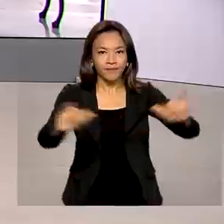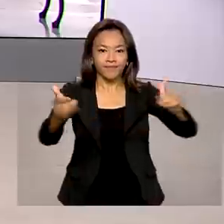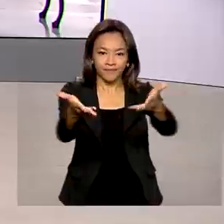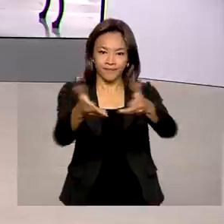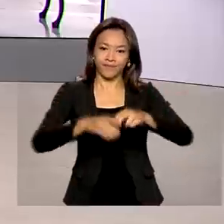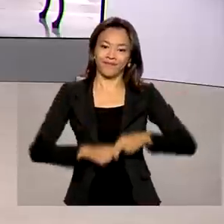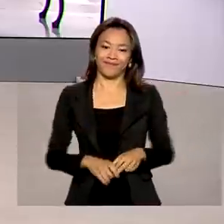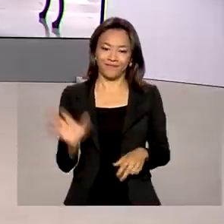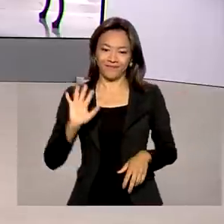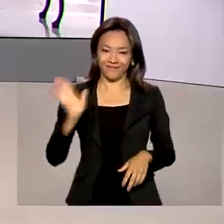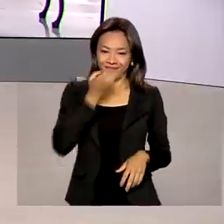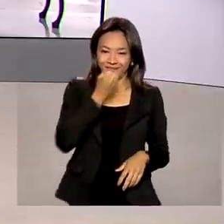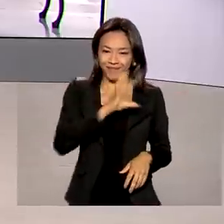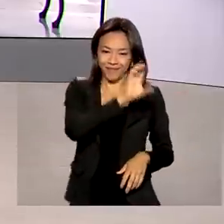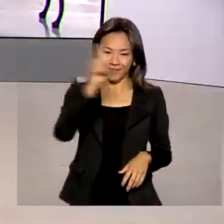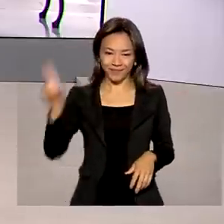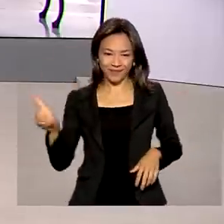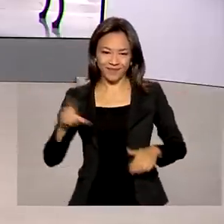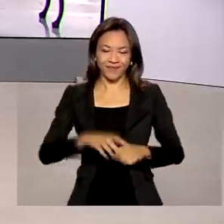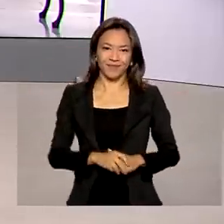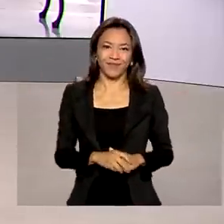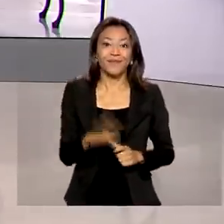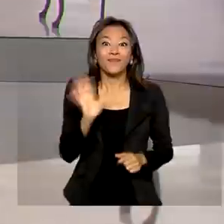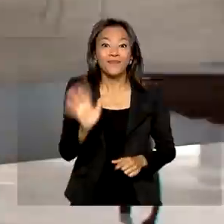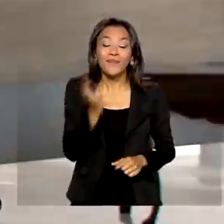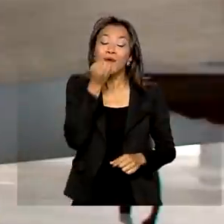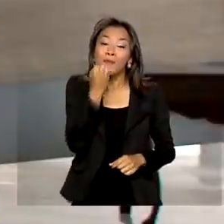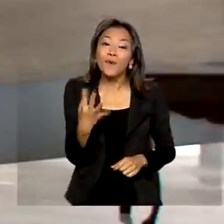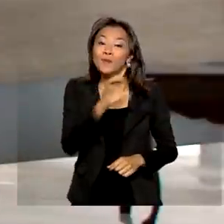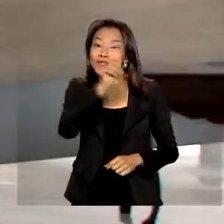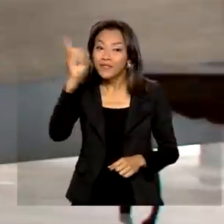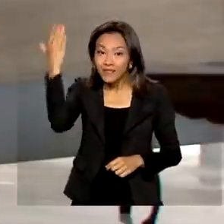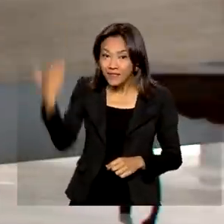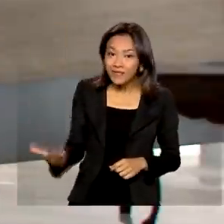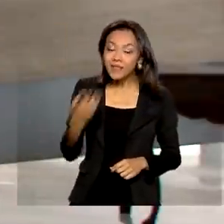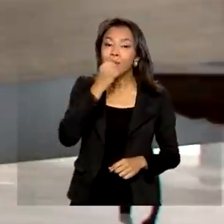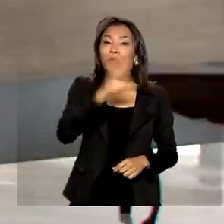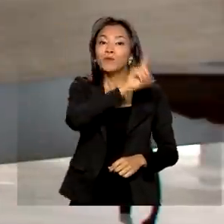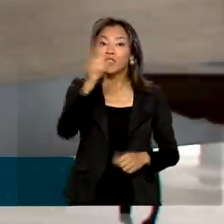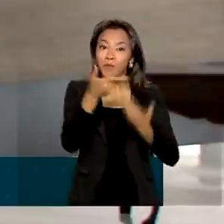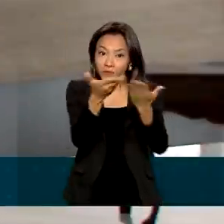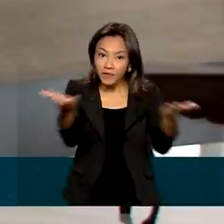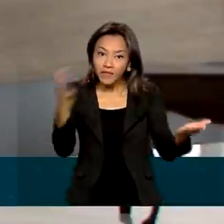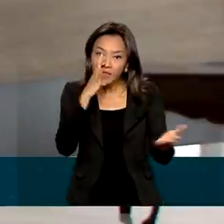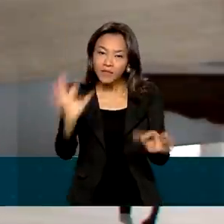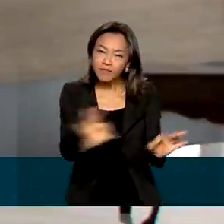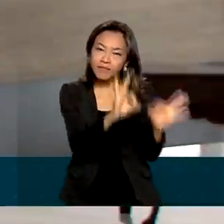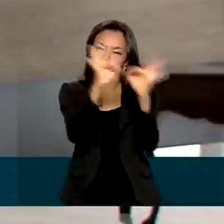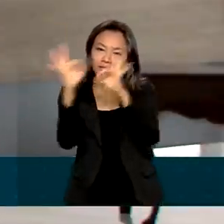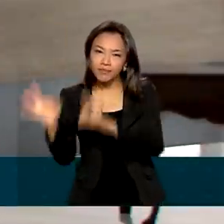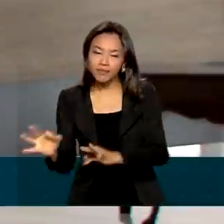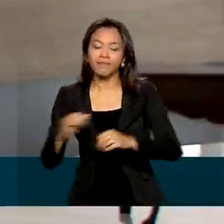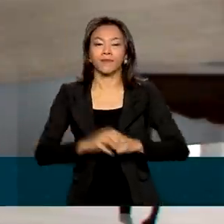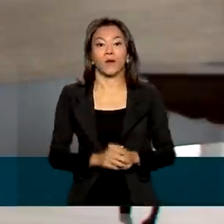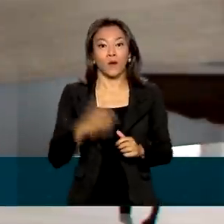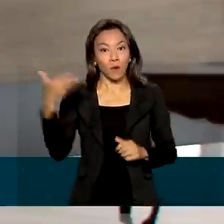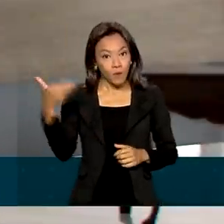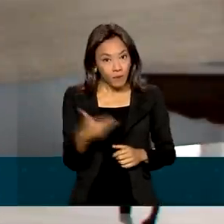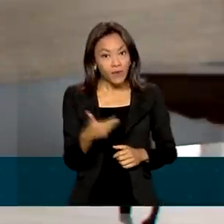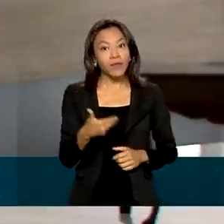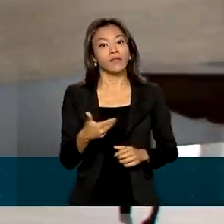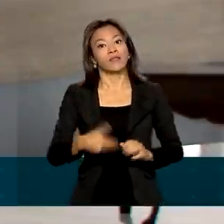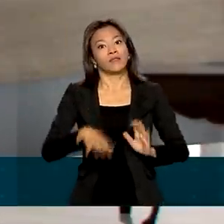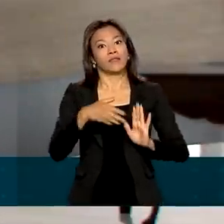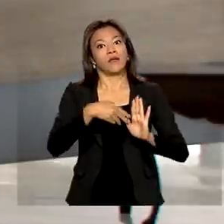Olá, Glauco, bom dia para você. Oi, Luciana, bom dia para você e bom dia a todos que nos acompanham. Olha, com essa medida, as